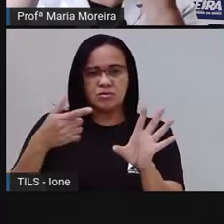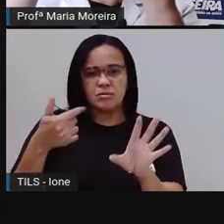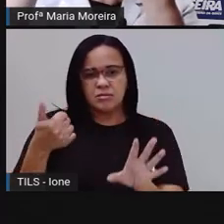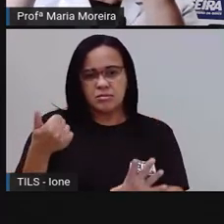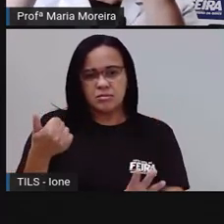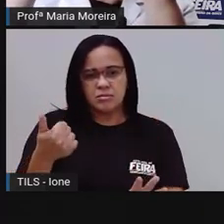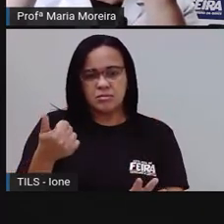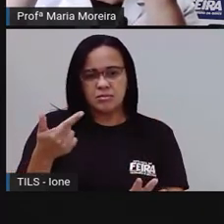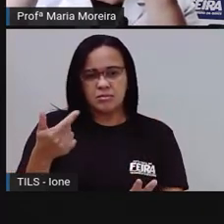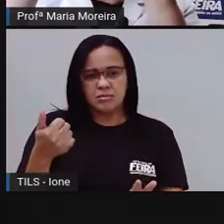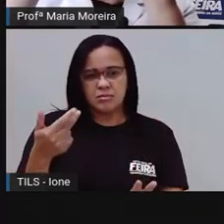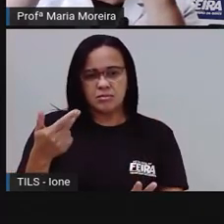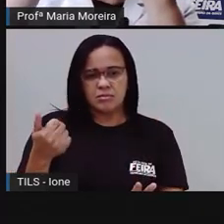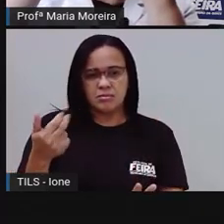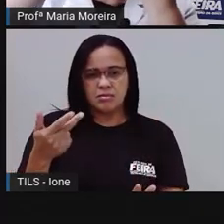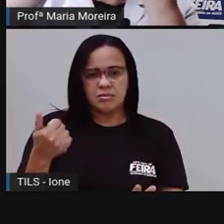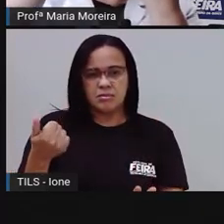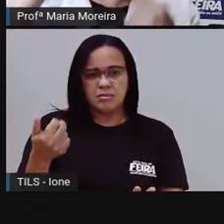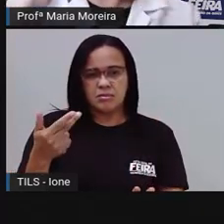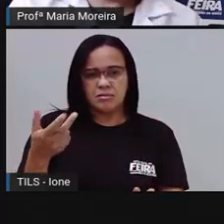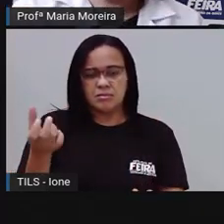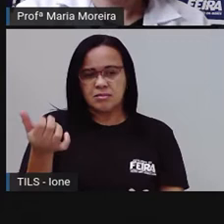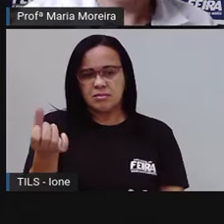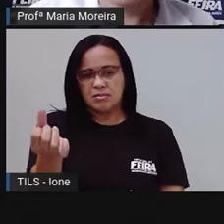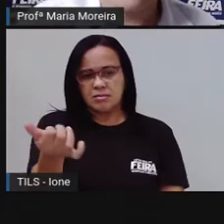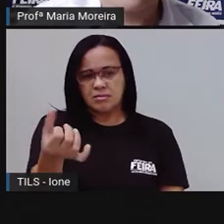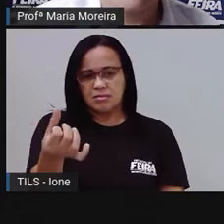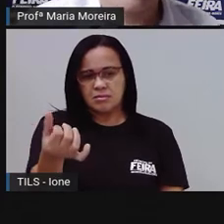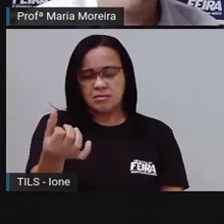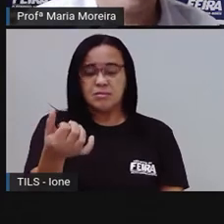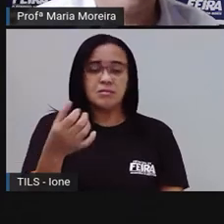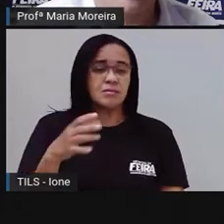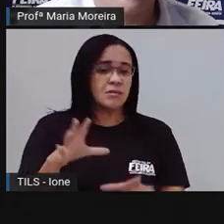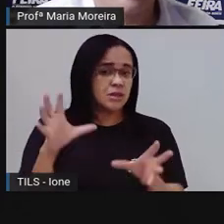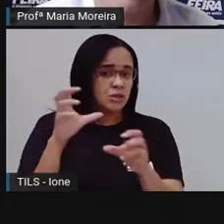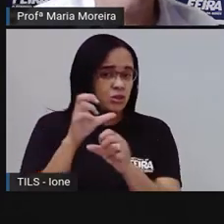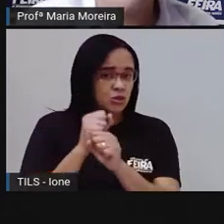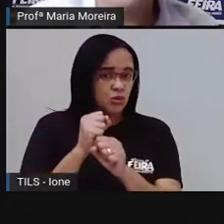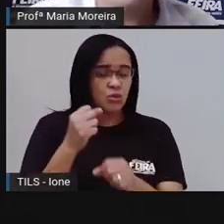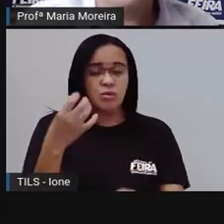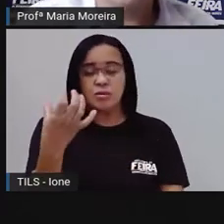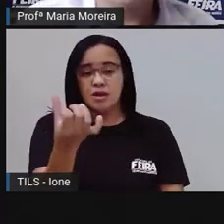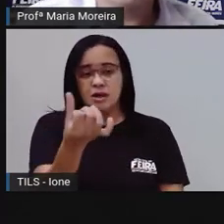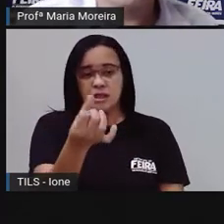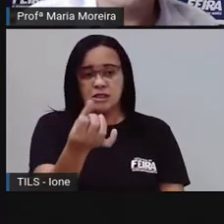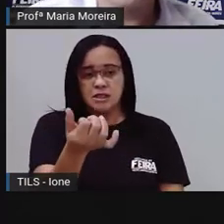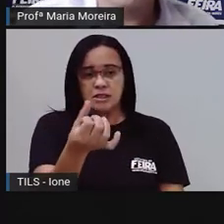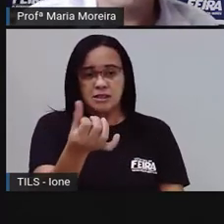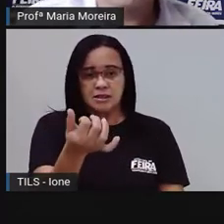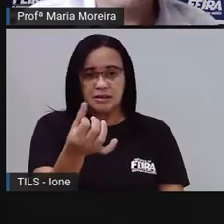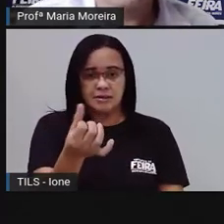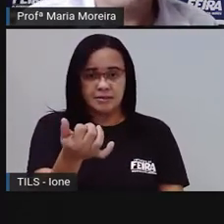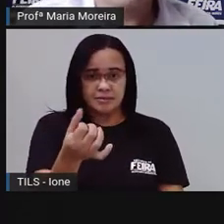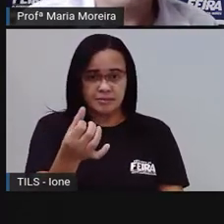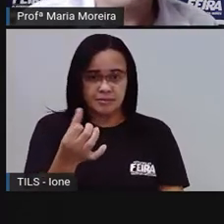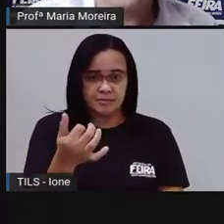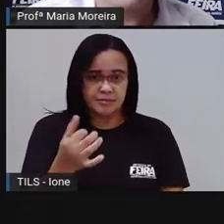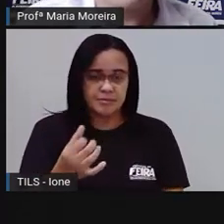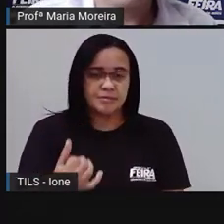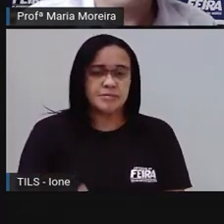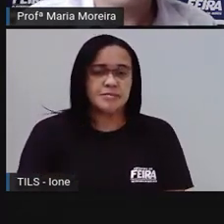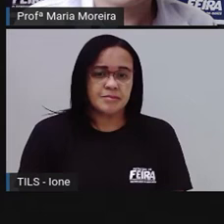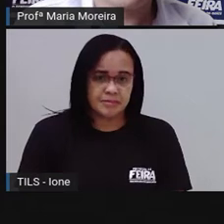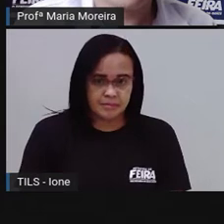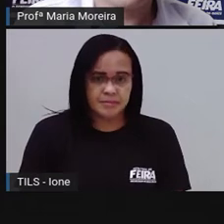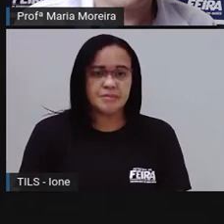12, 13, 14, 15, 16. Então eu vou ter o que aqui, 160,